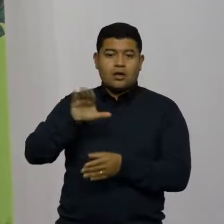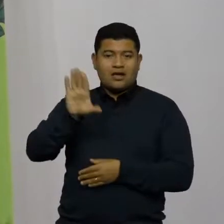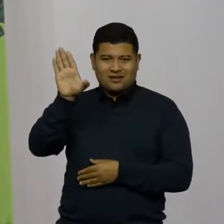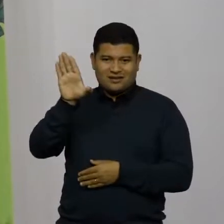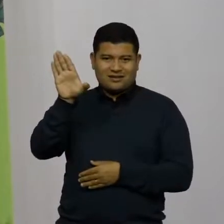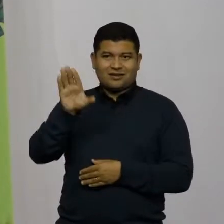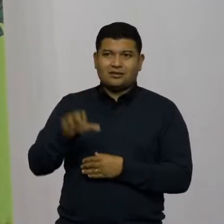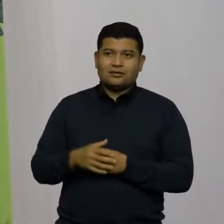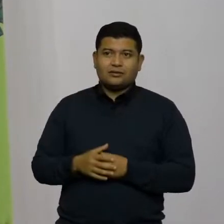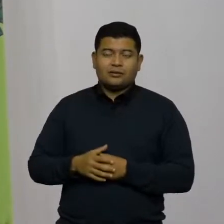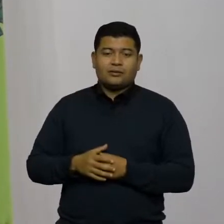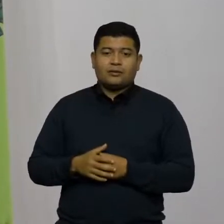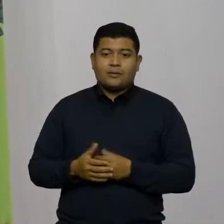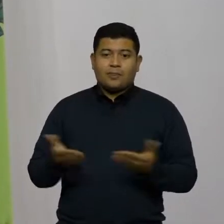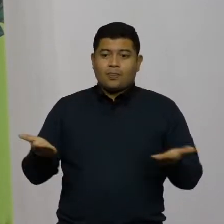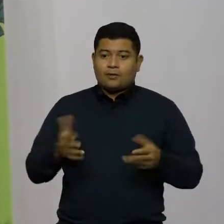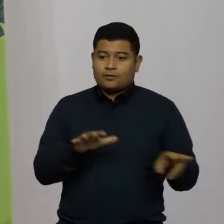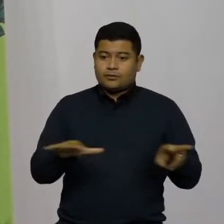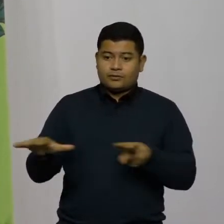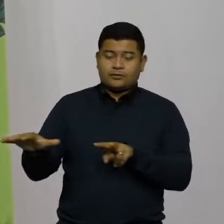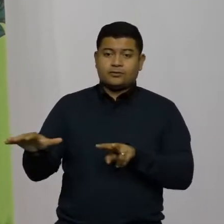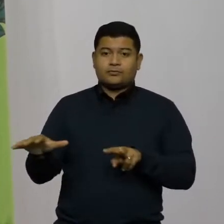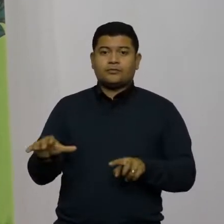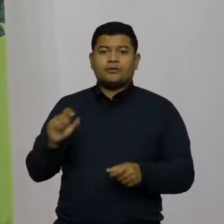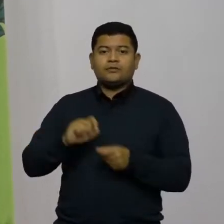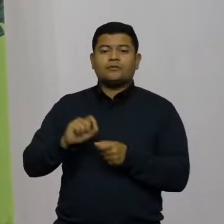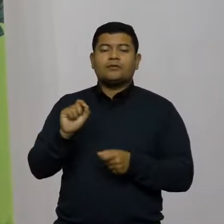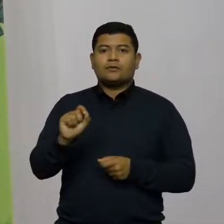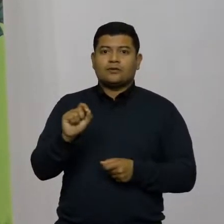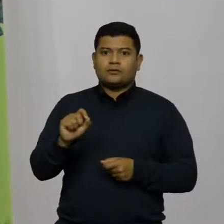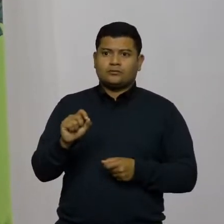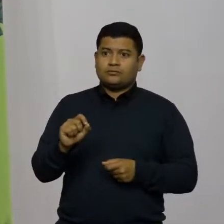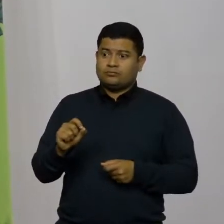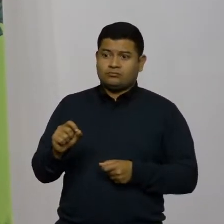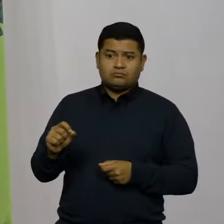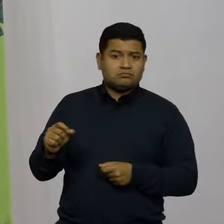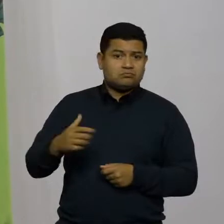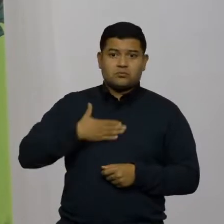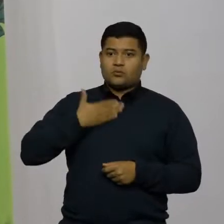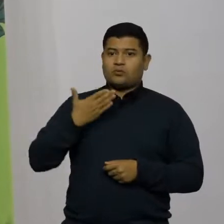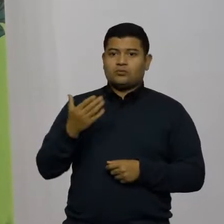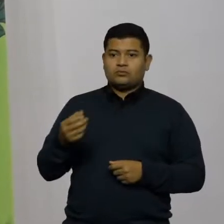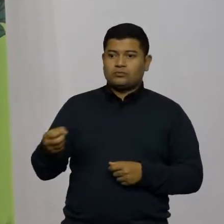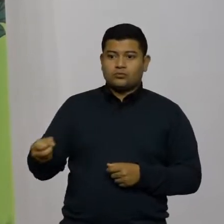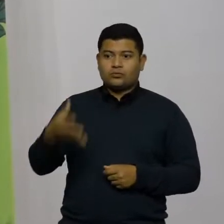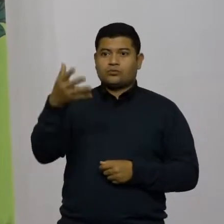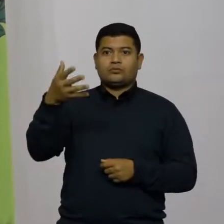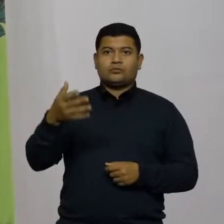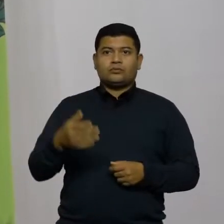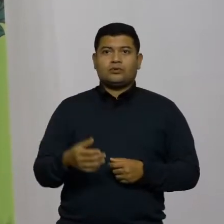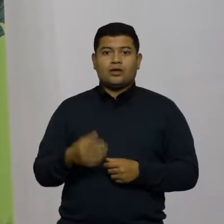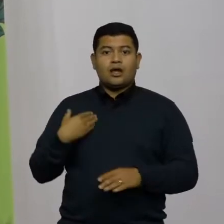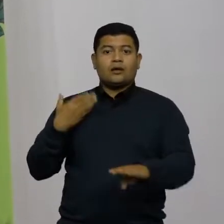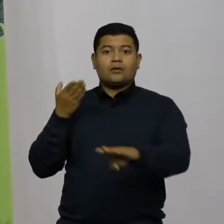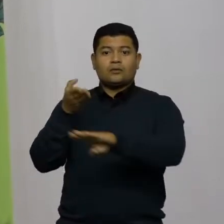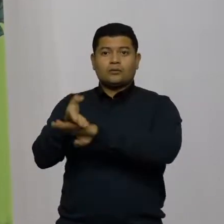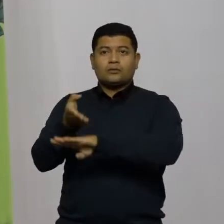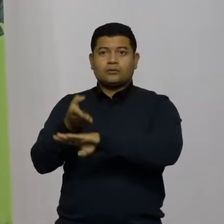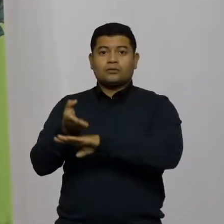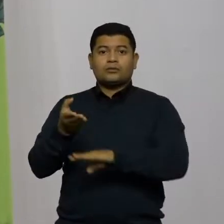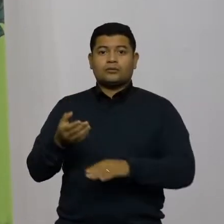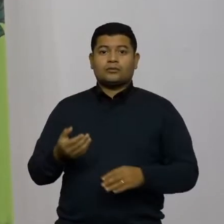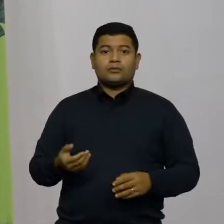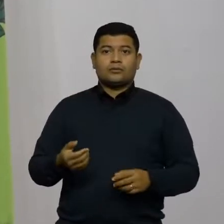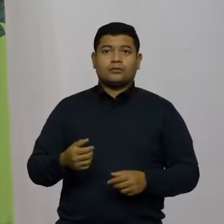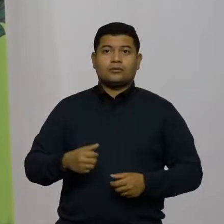Essa semana, ele fez algo inusitado, inusitado. Ele participou da solenidade